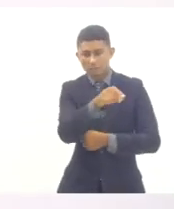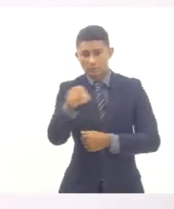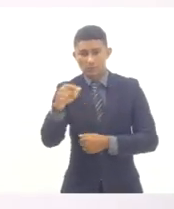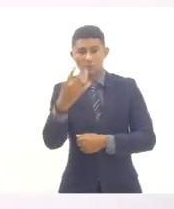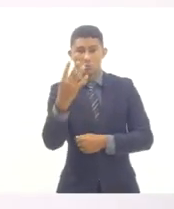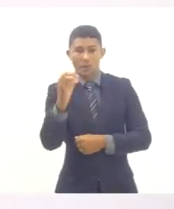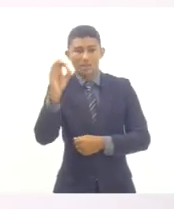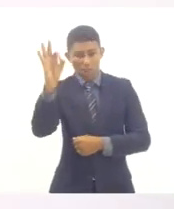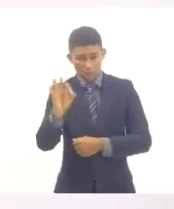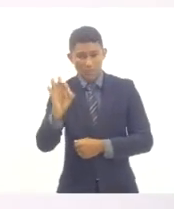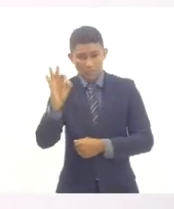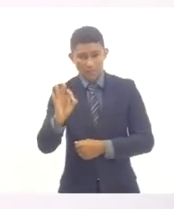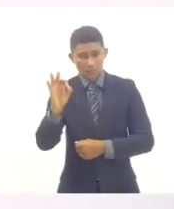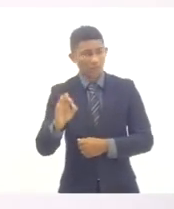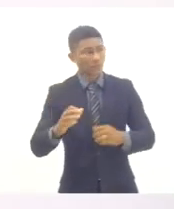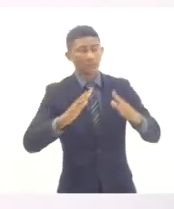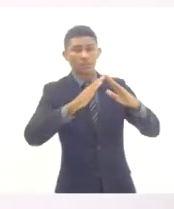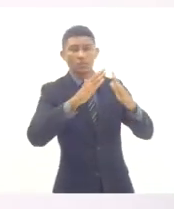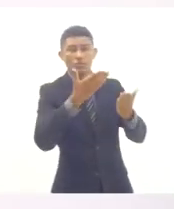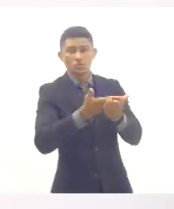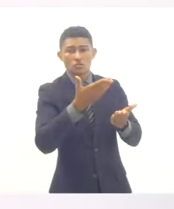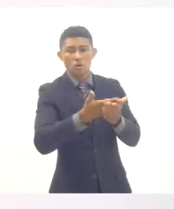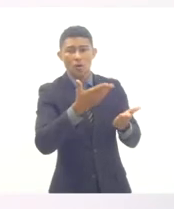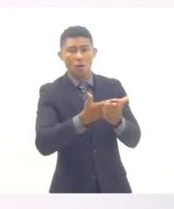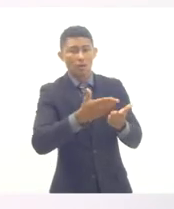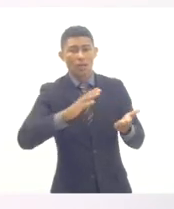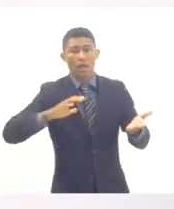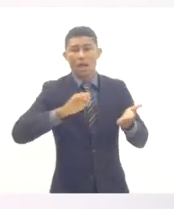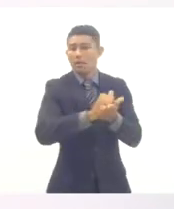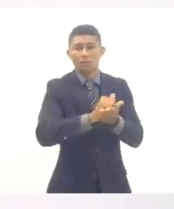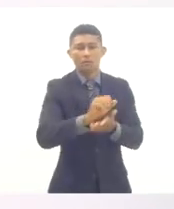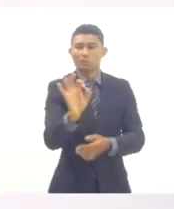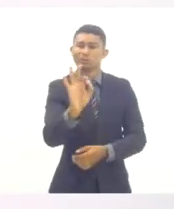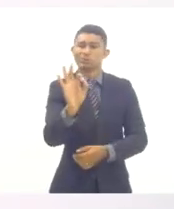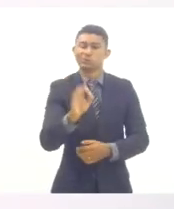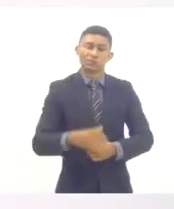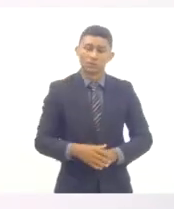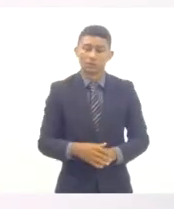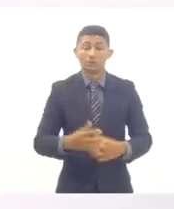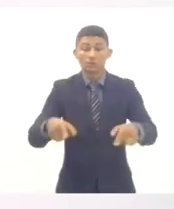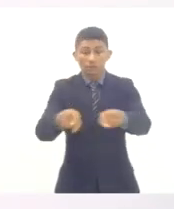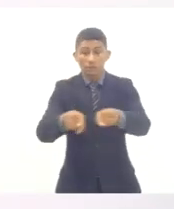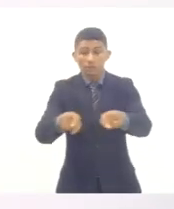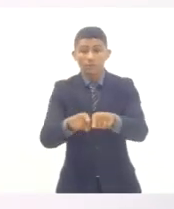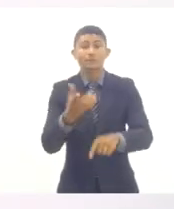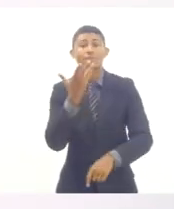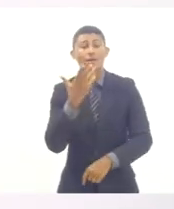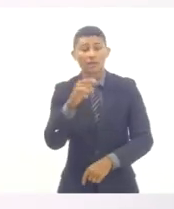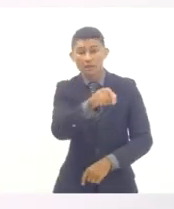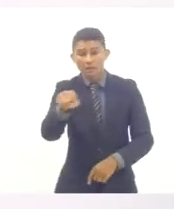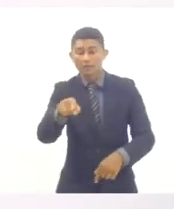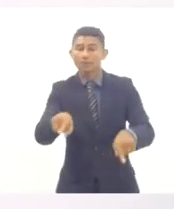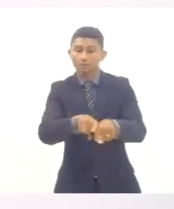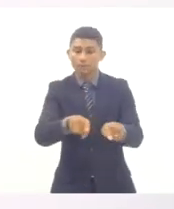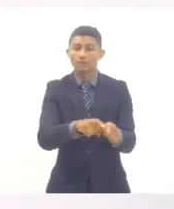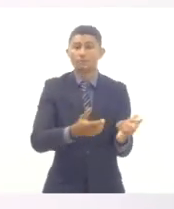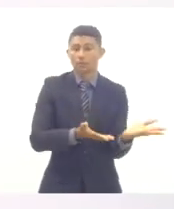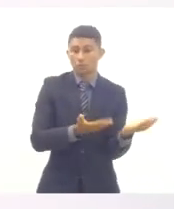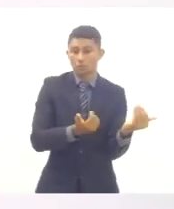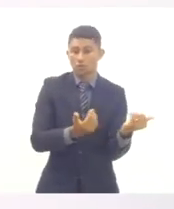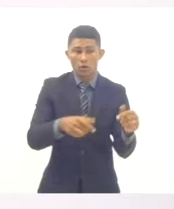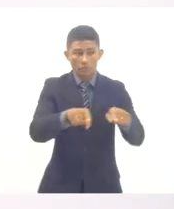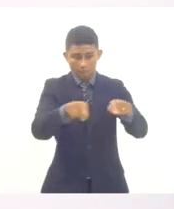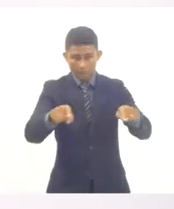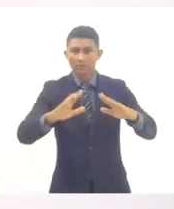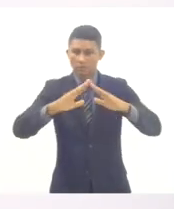nossos bancos escolares. E a gente ainda vive uma realidade de que boa parte das crianças e dos adolescentes que estão frequentando a